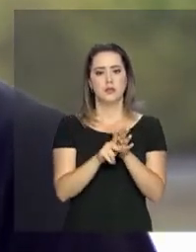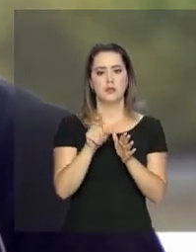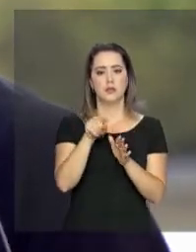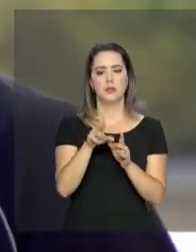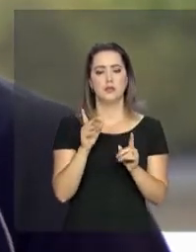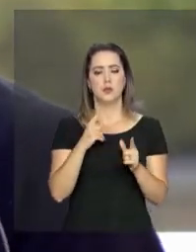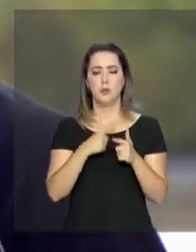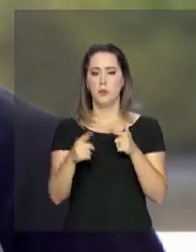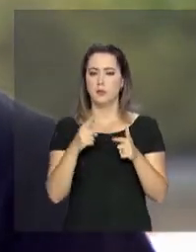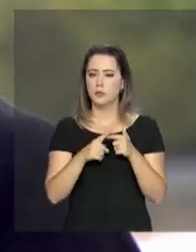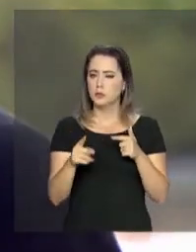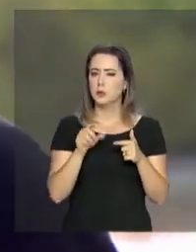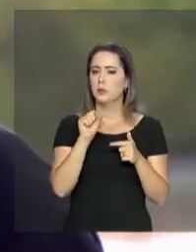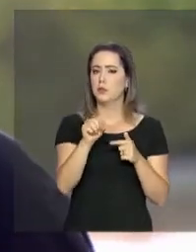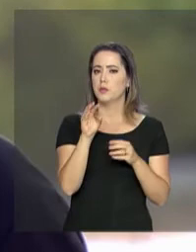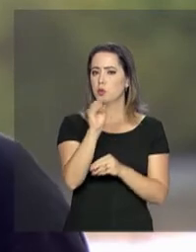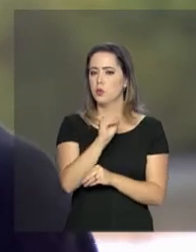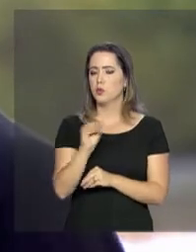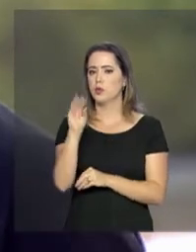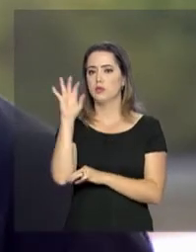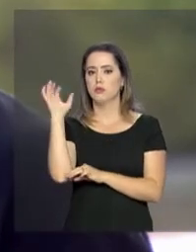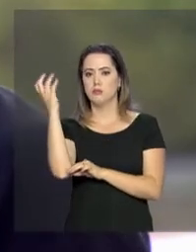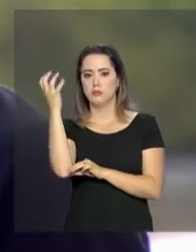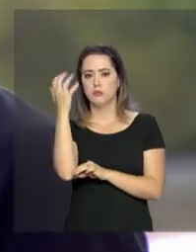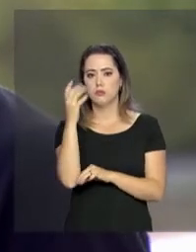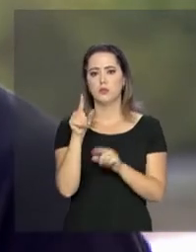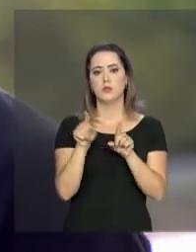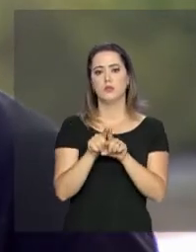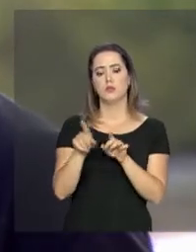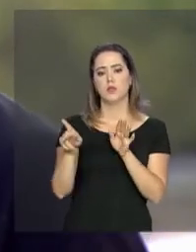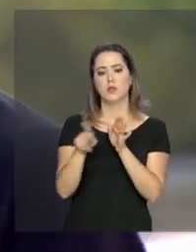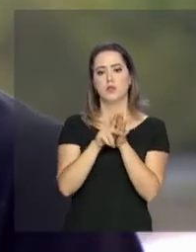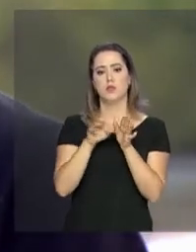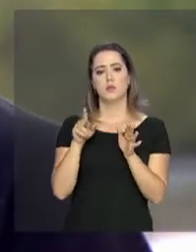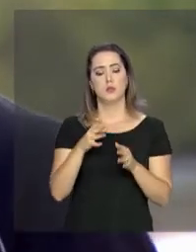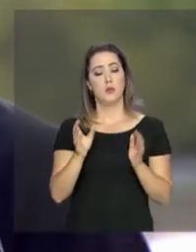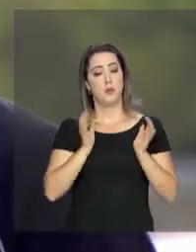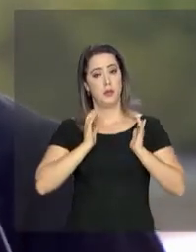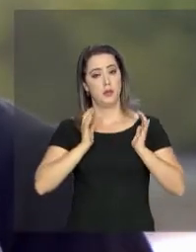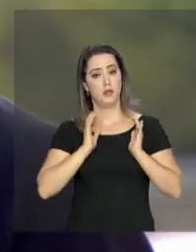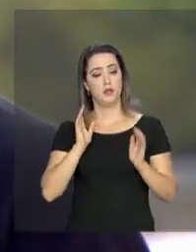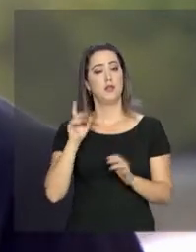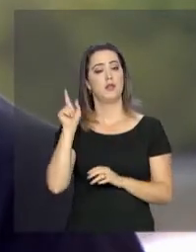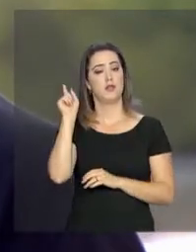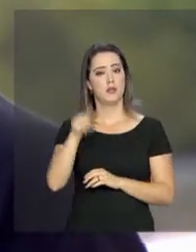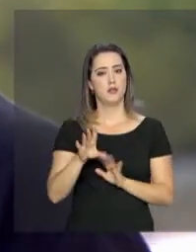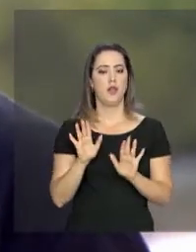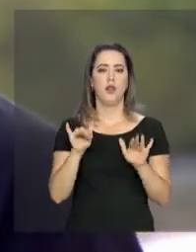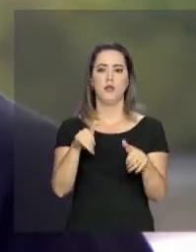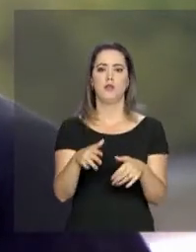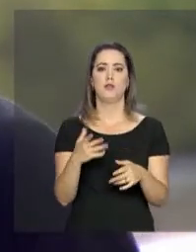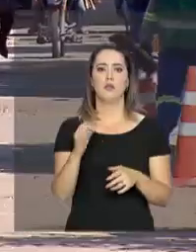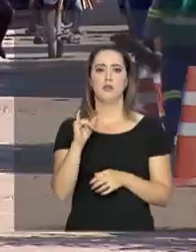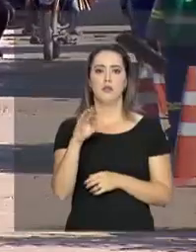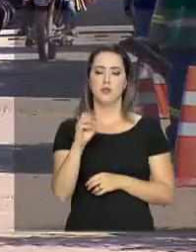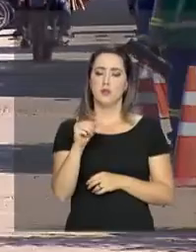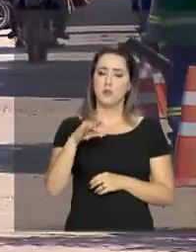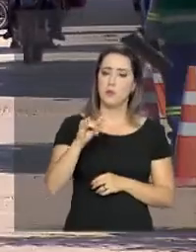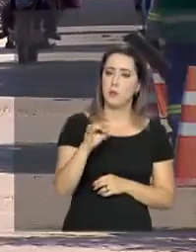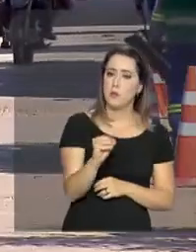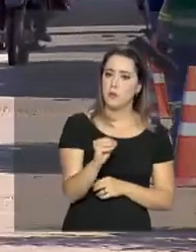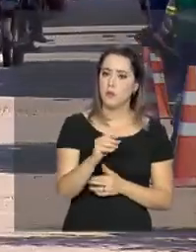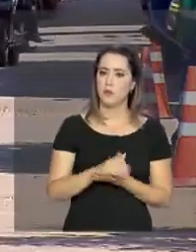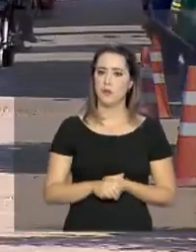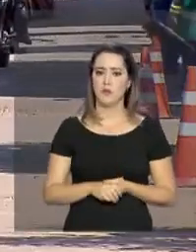atingem especificamente a conservação da biodiversidade, do patrimônio natural, que é a atividade finalística do ICMBio. Em